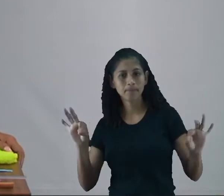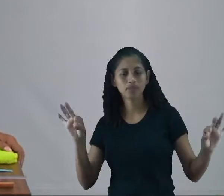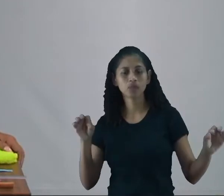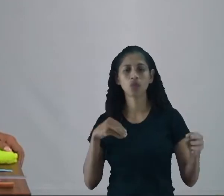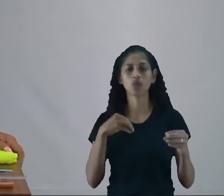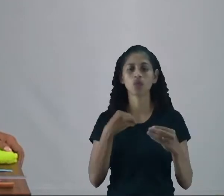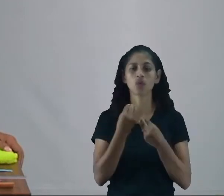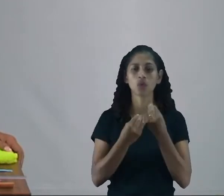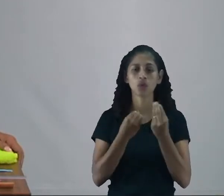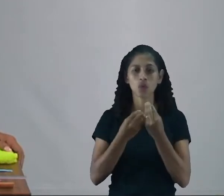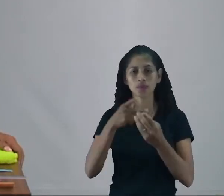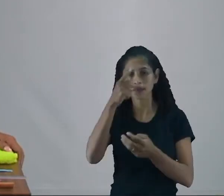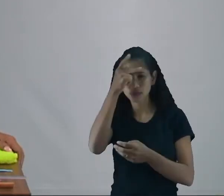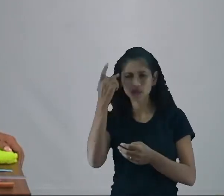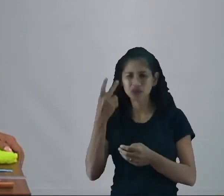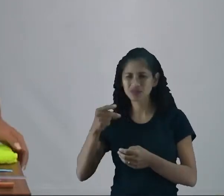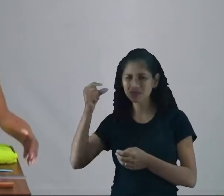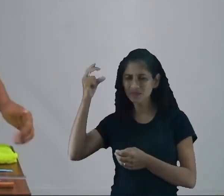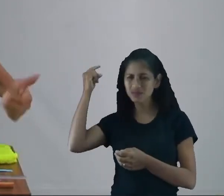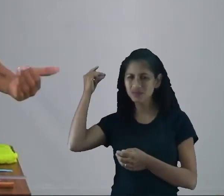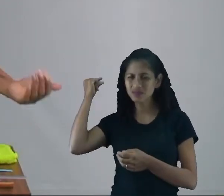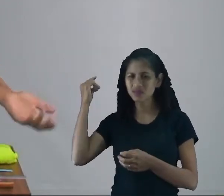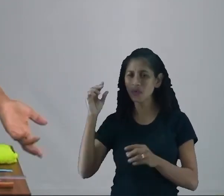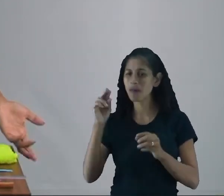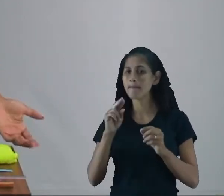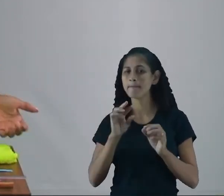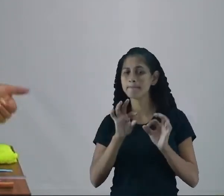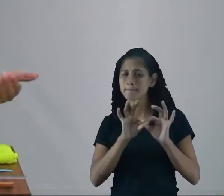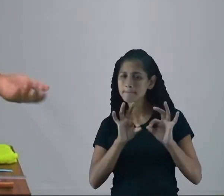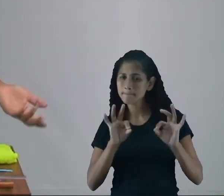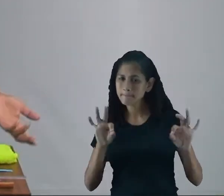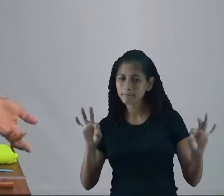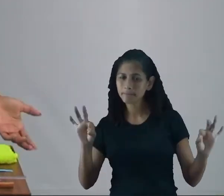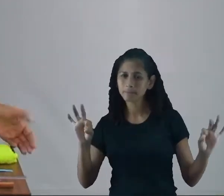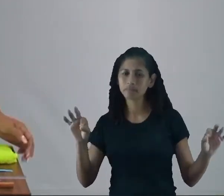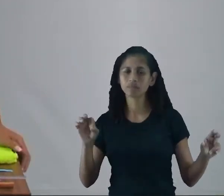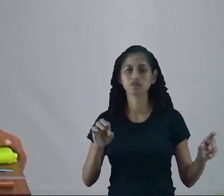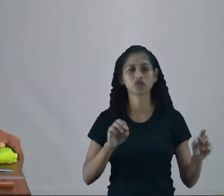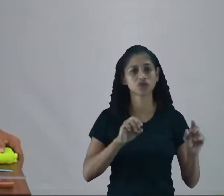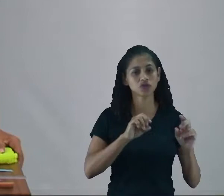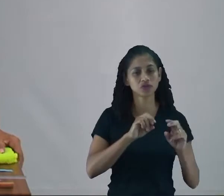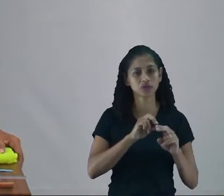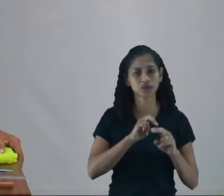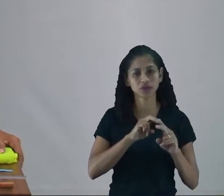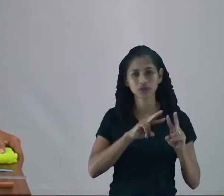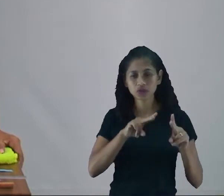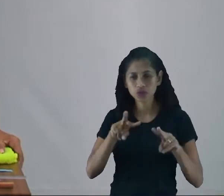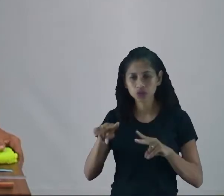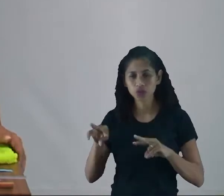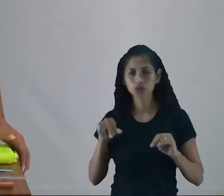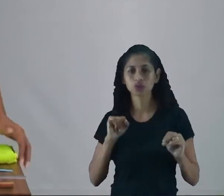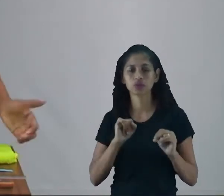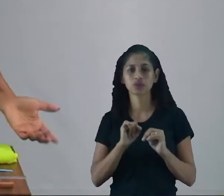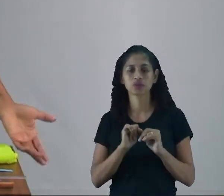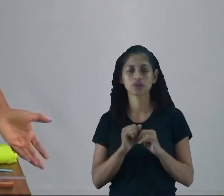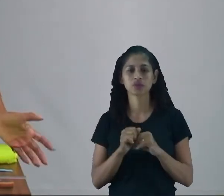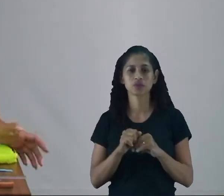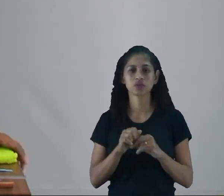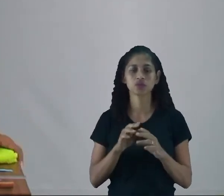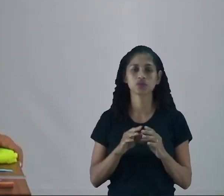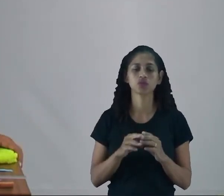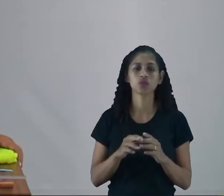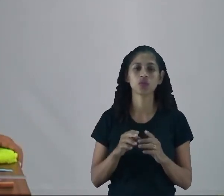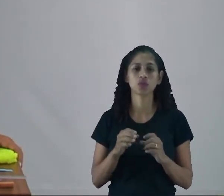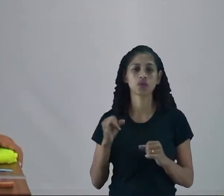medir as coisas, nós conversamos sobre essa necessidade que o ser humano tem de medir as coisas, né? Sobre a